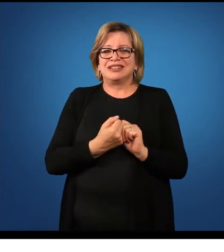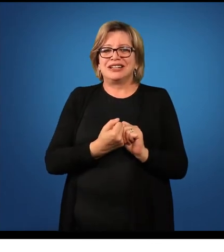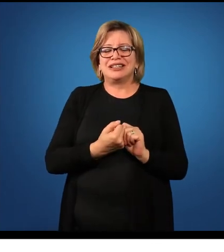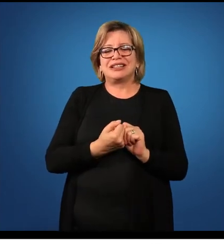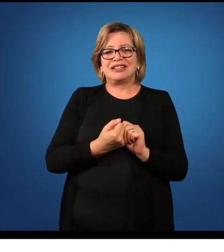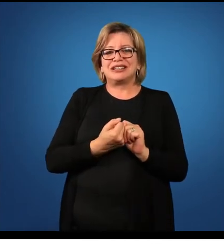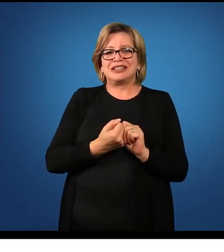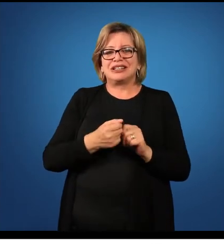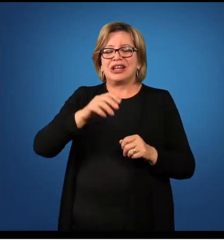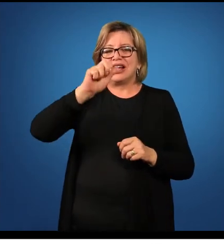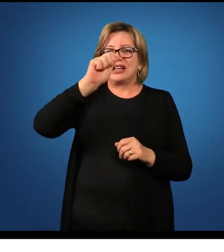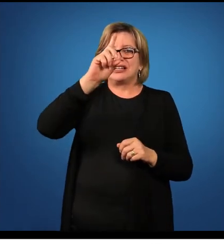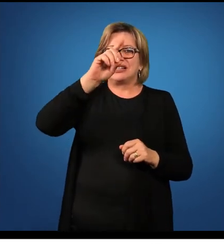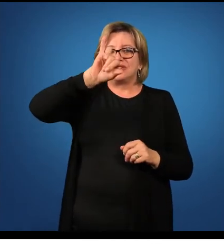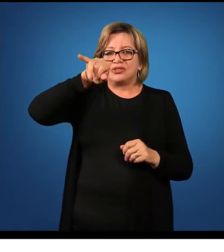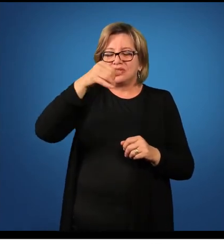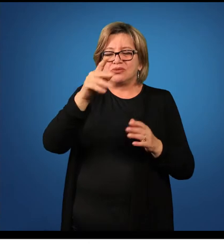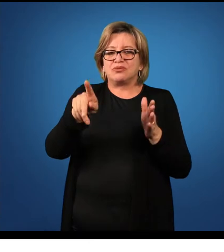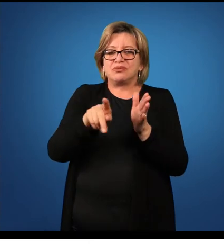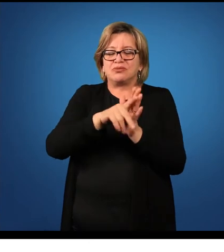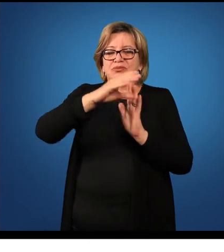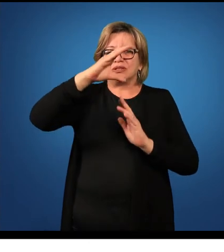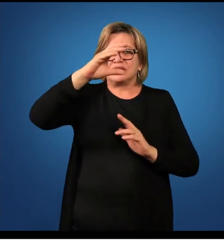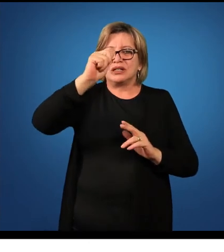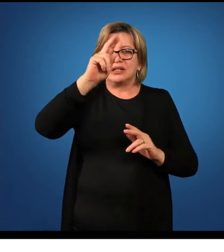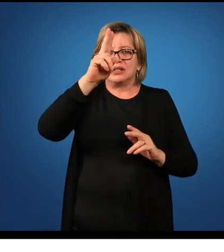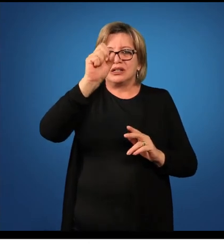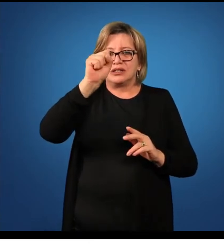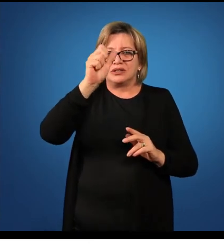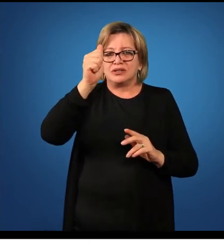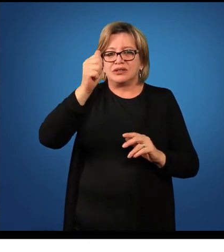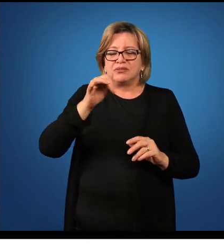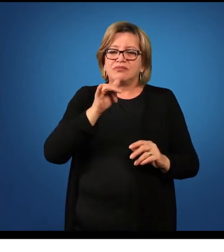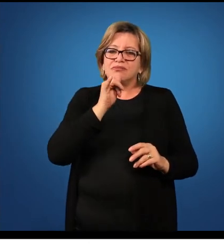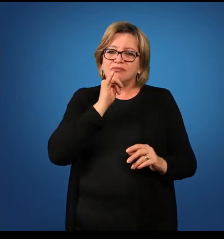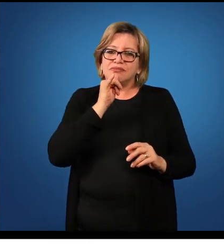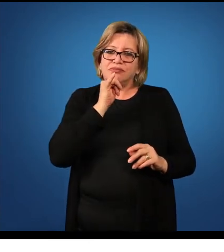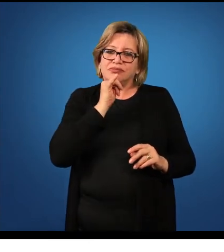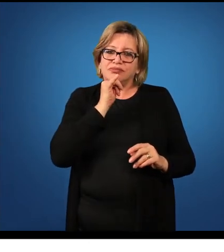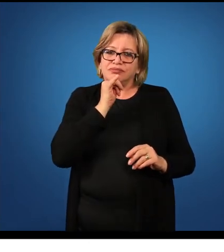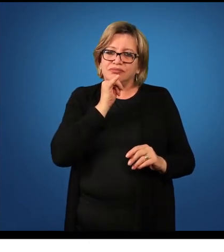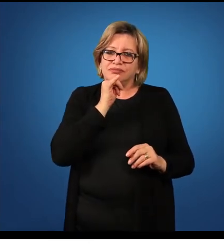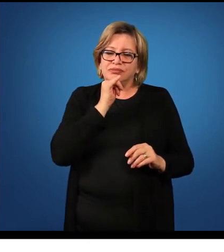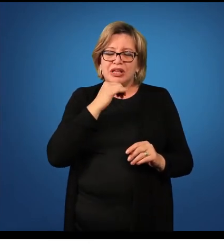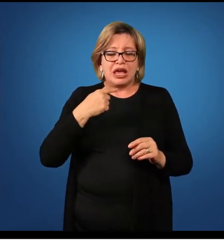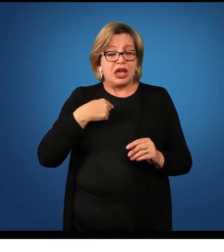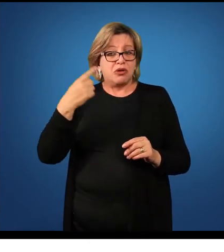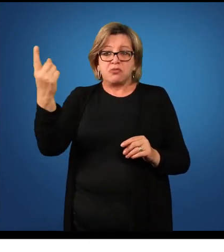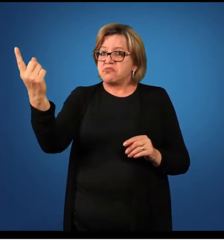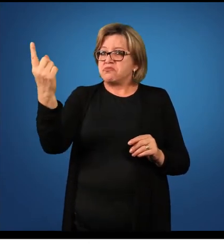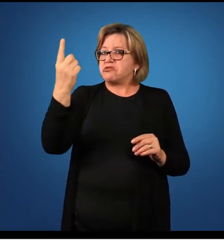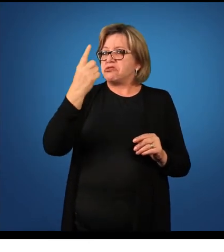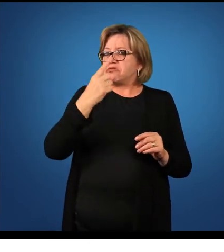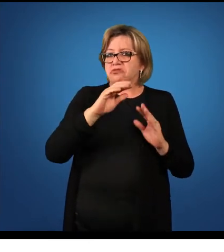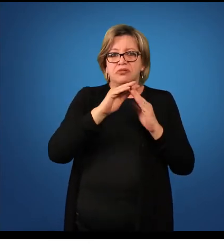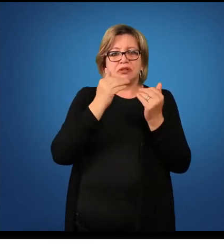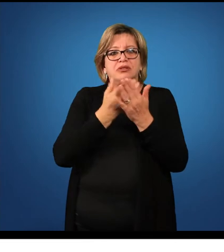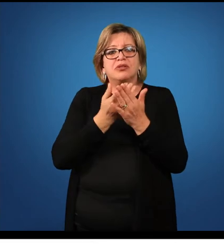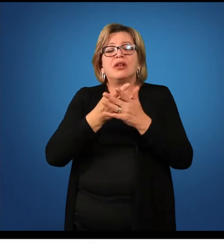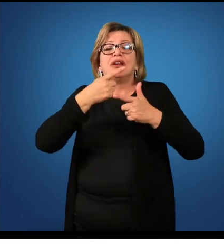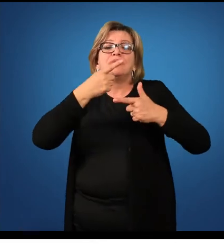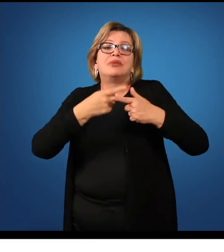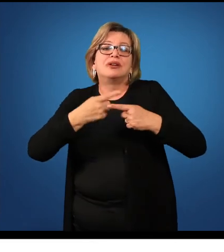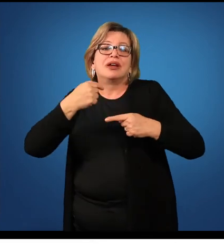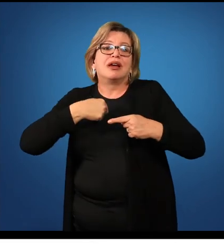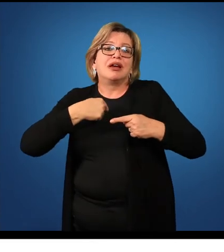O adjunto adverbial de causa, por exemplo, não vim à aula porque estava doente,